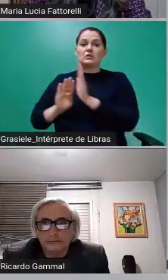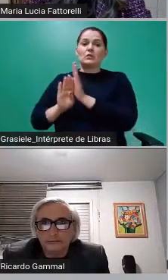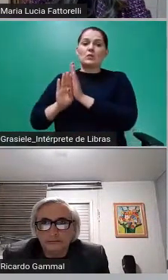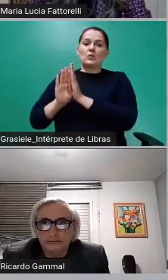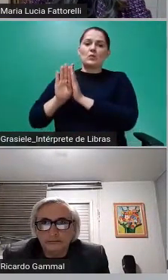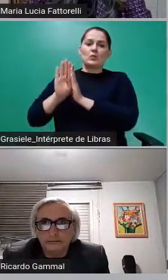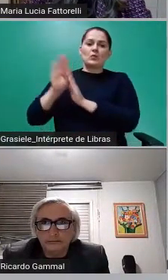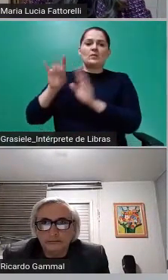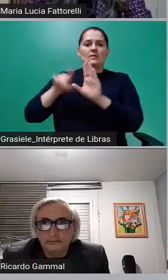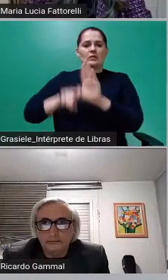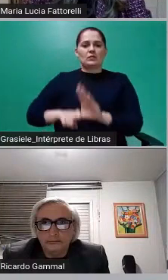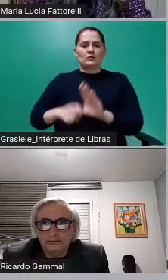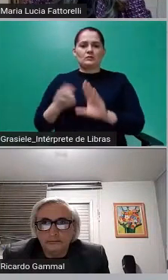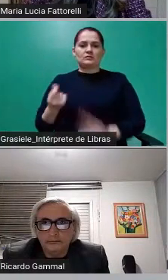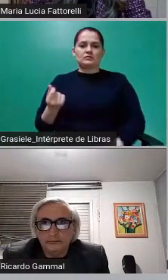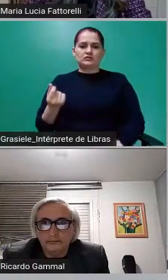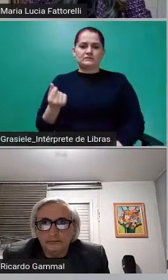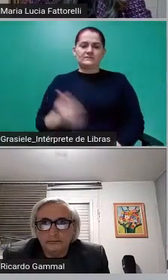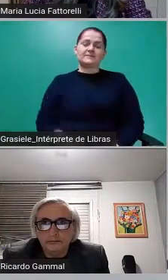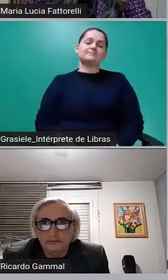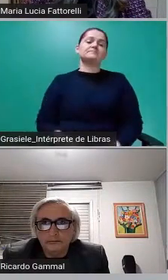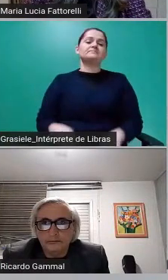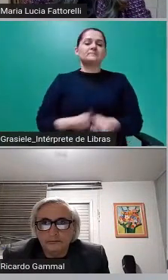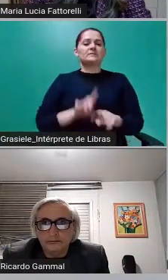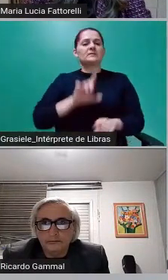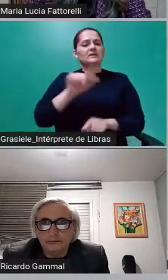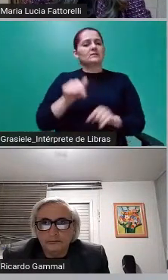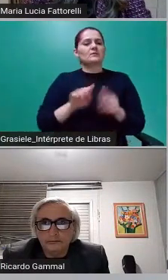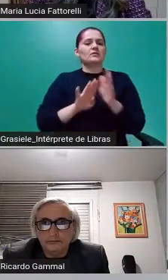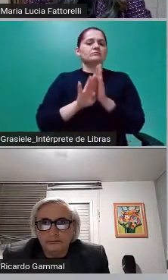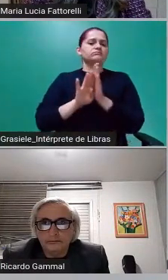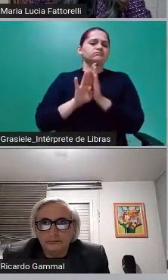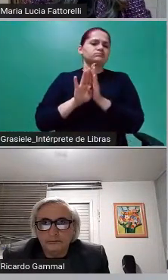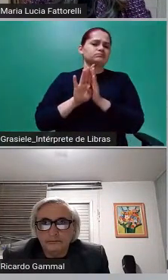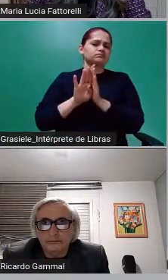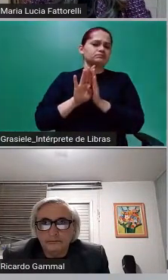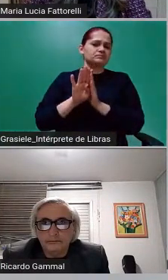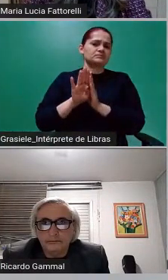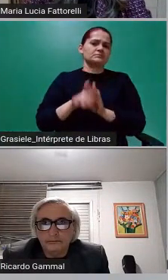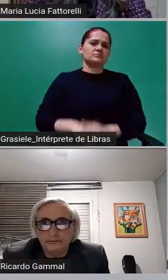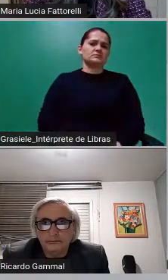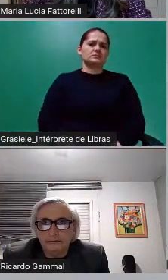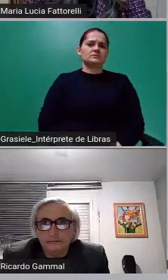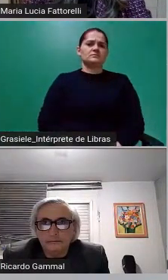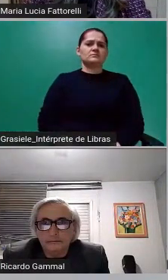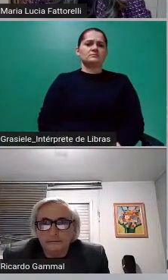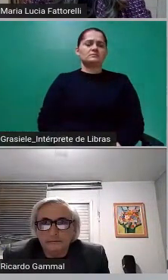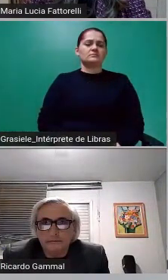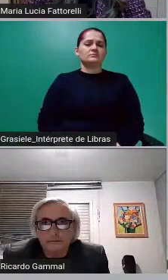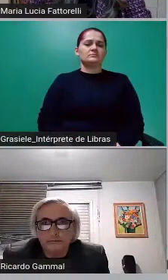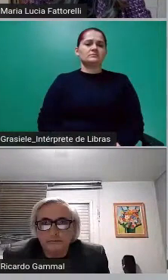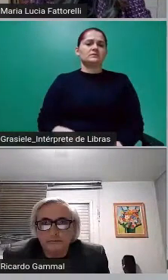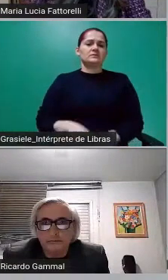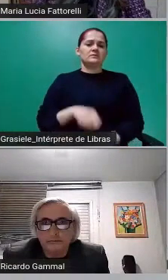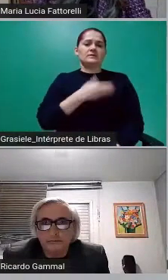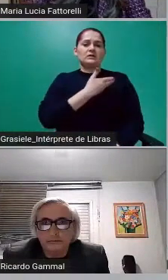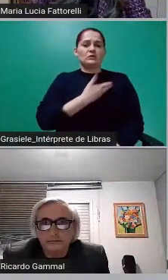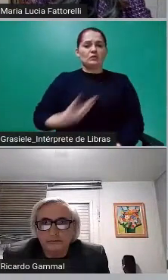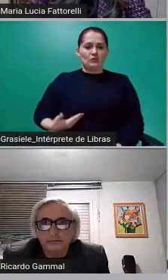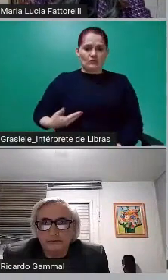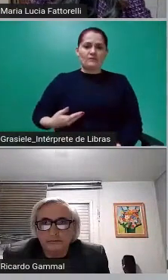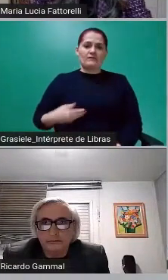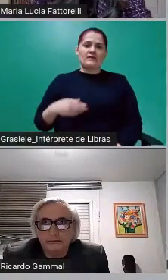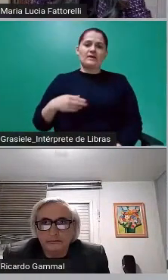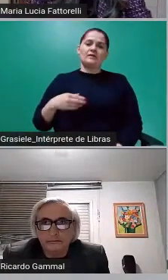E depois aumentou um pouco mais, com mais emissões de títulos no governo do Celso Pitta,